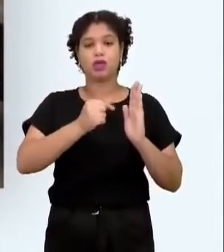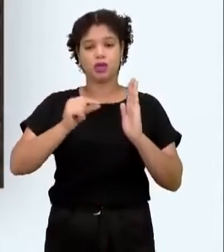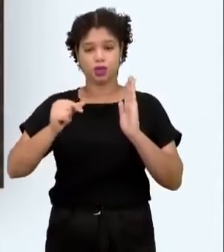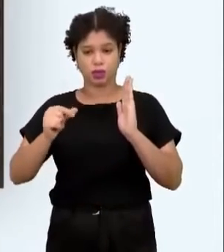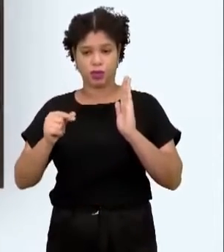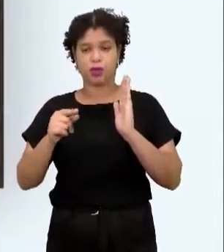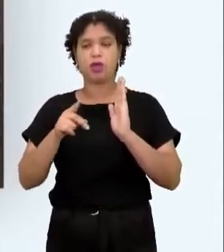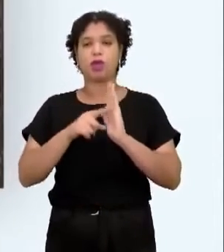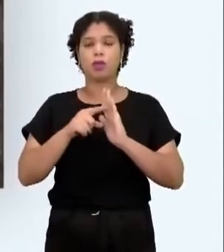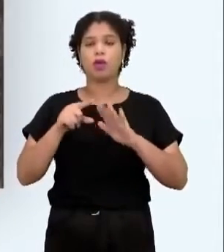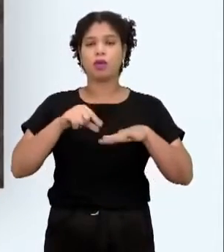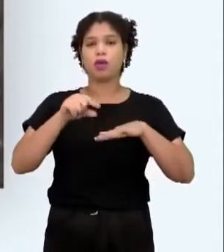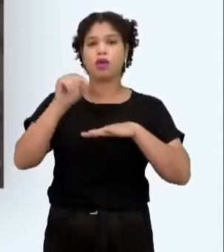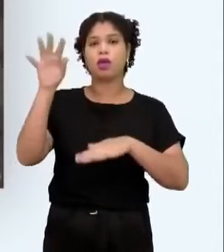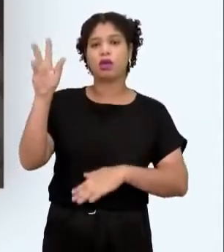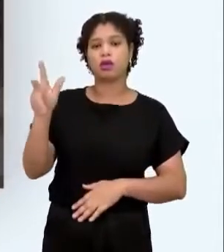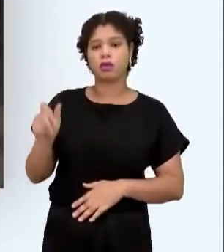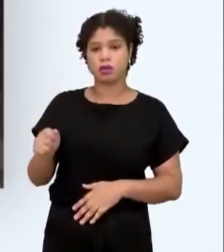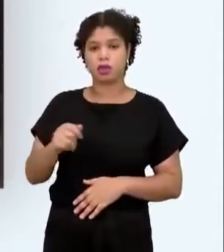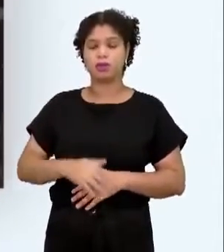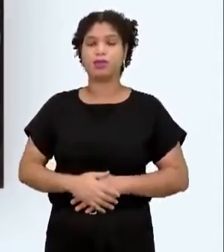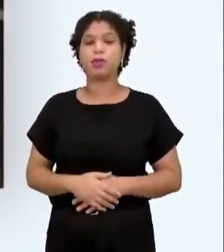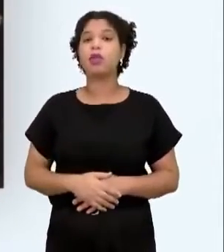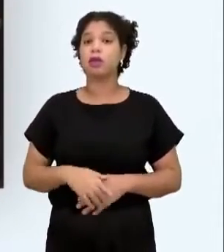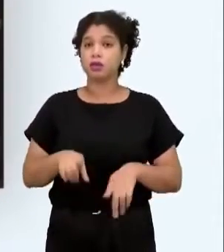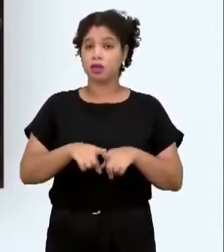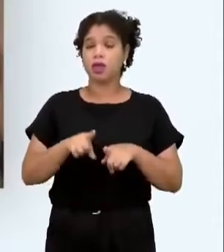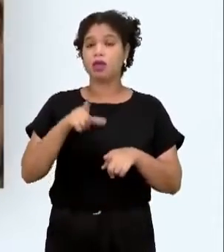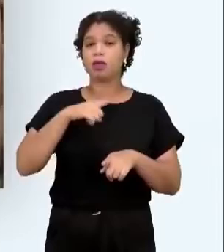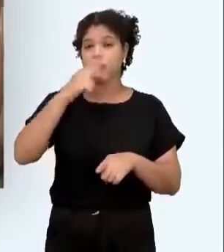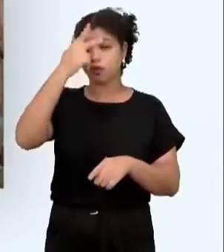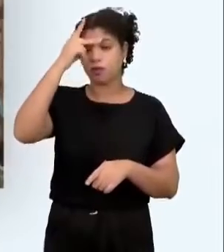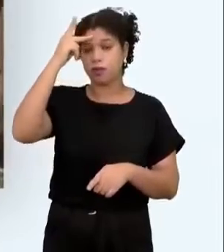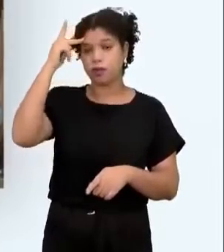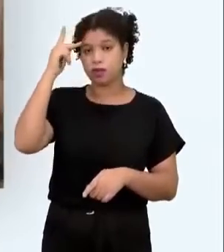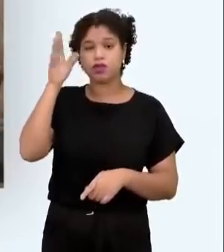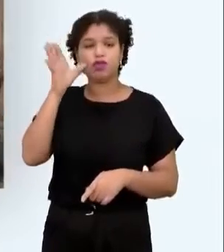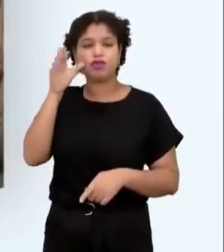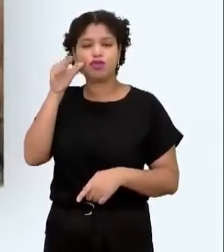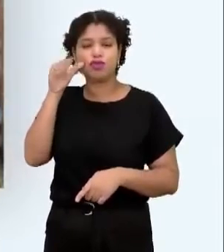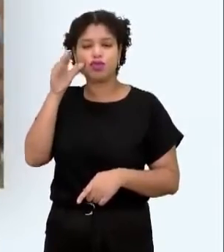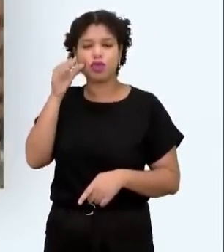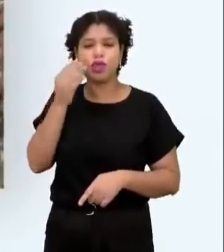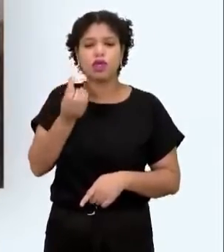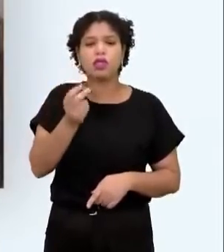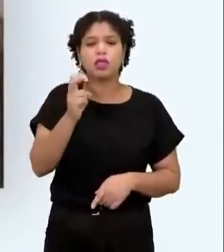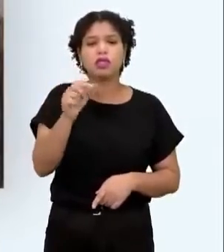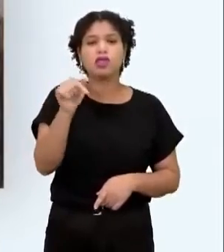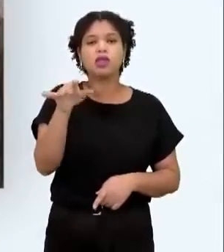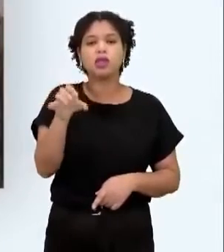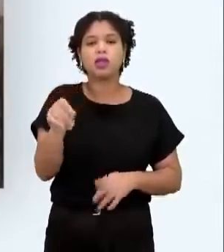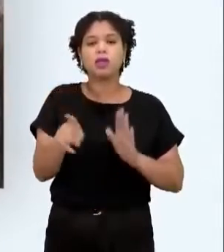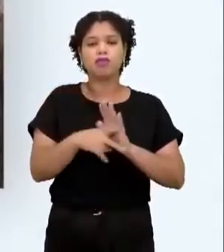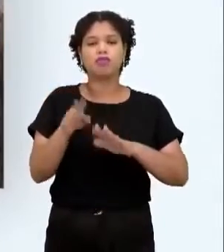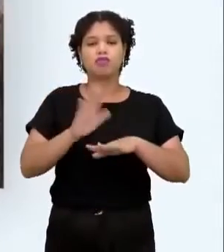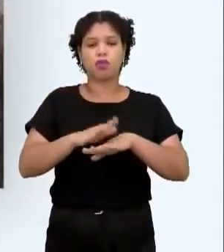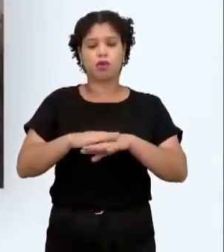nações da África subsaariana e por empregar entre 65% e 70% de sua força de trabalho.